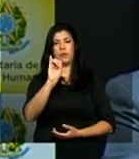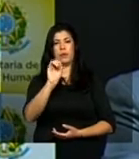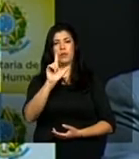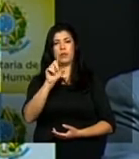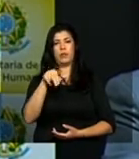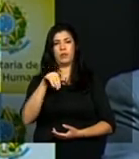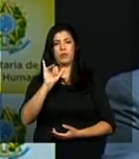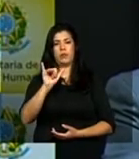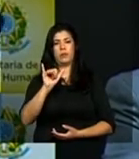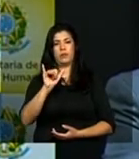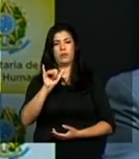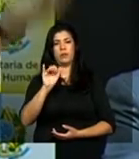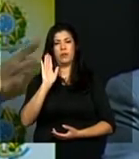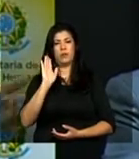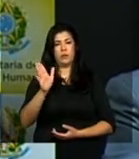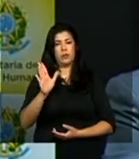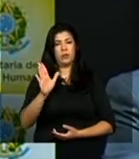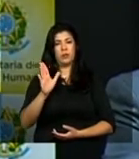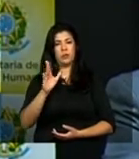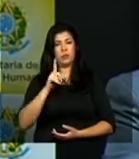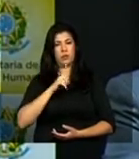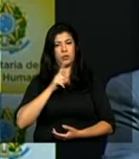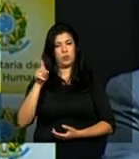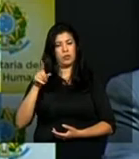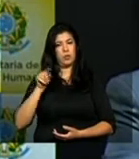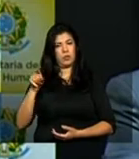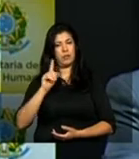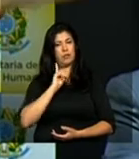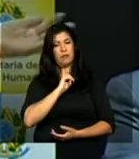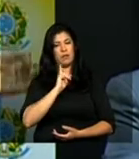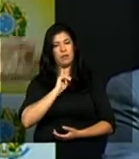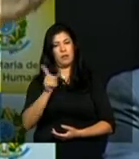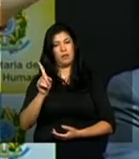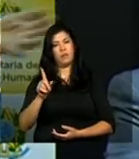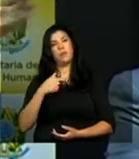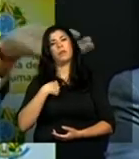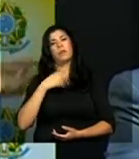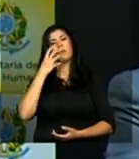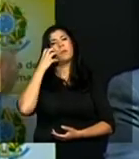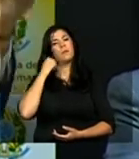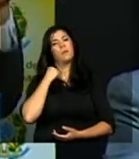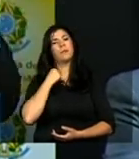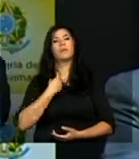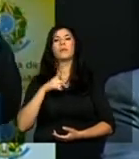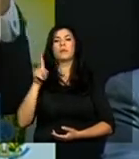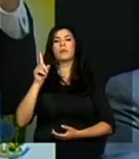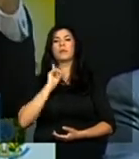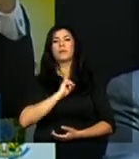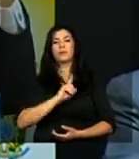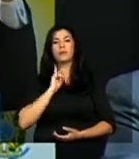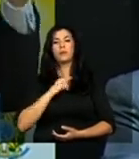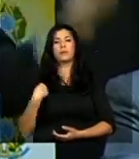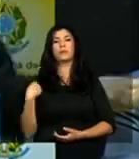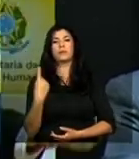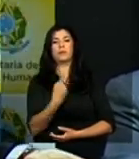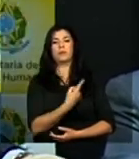fomos somos mineiros ele não é adotado em Minas fomos